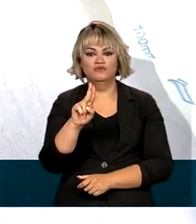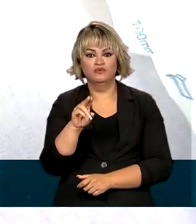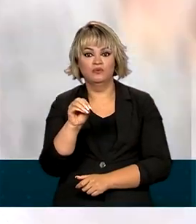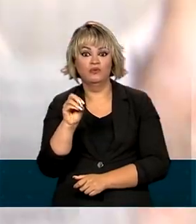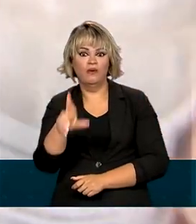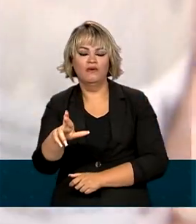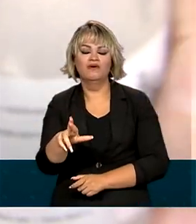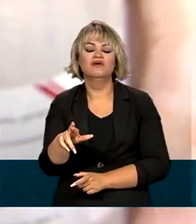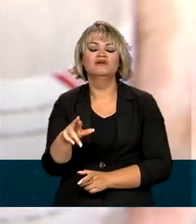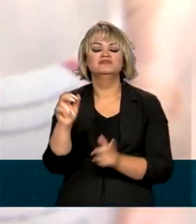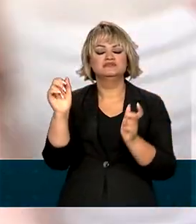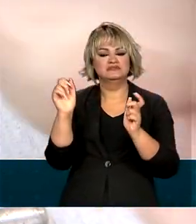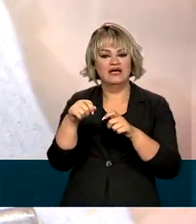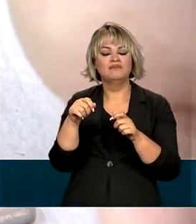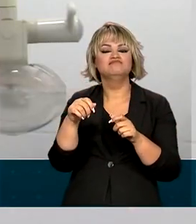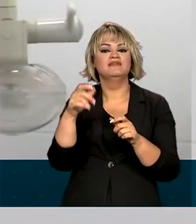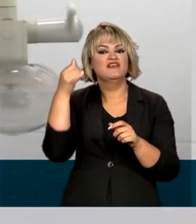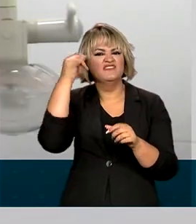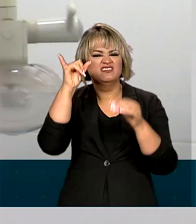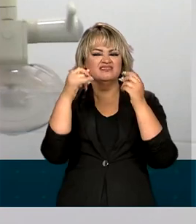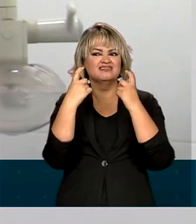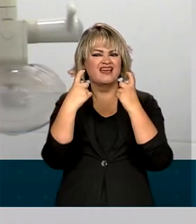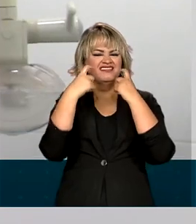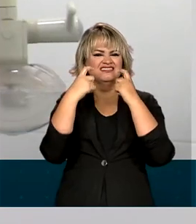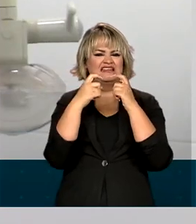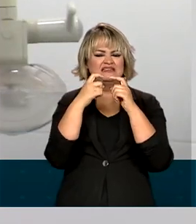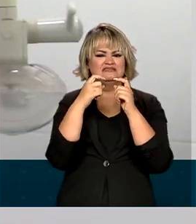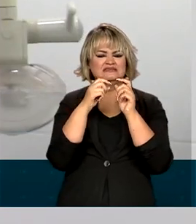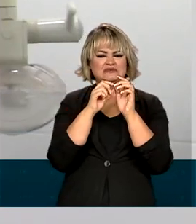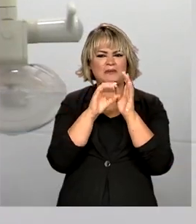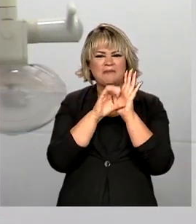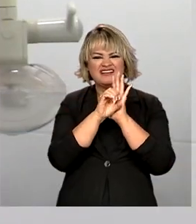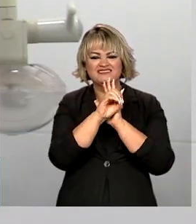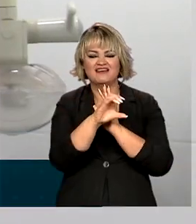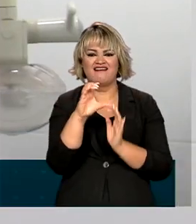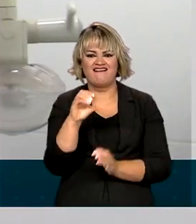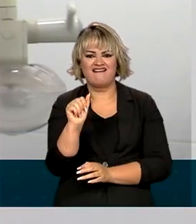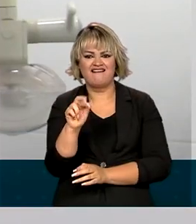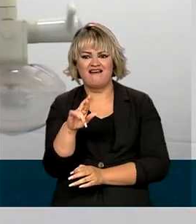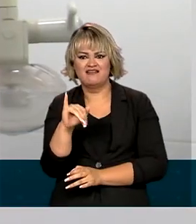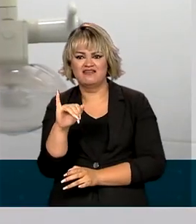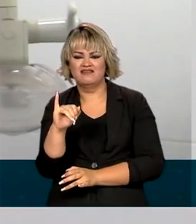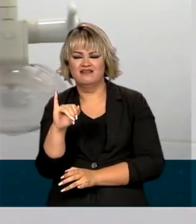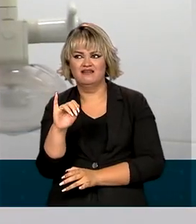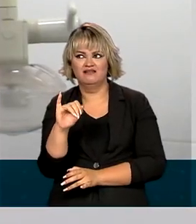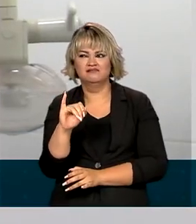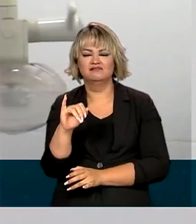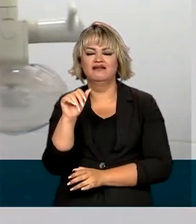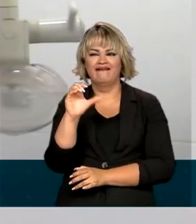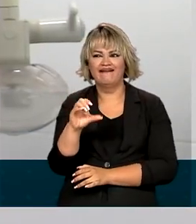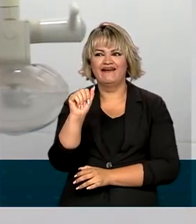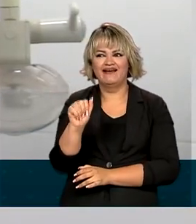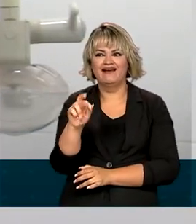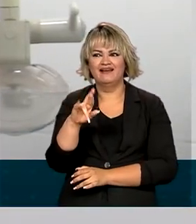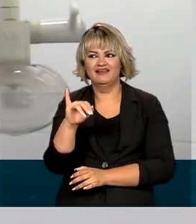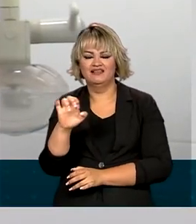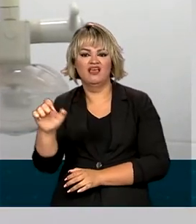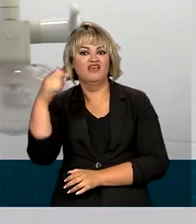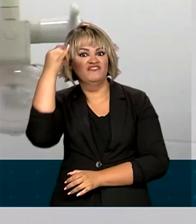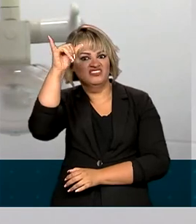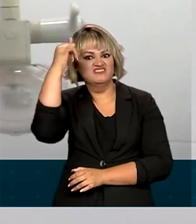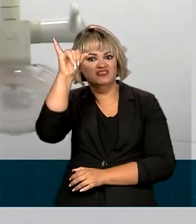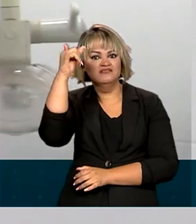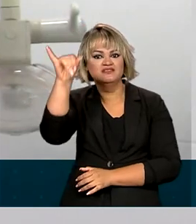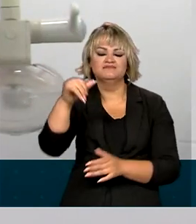diminuir a formação de cárie. A gente consegue prevenir a prevalência de cárie, assim,